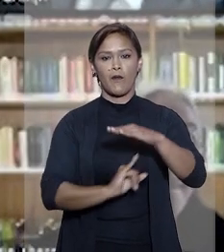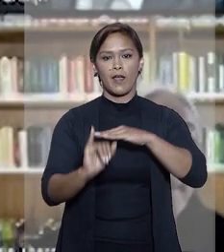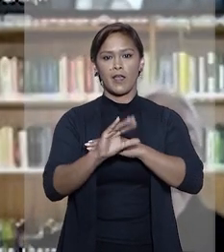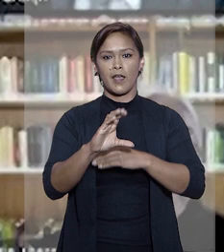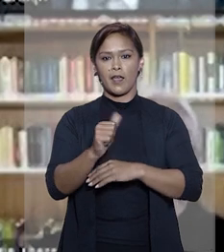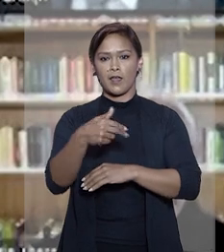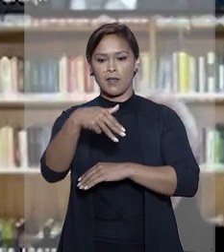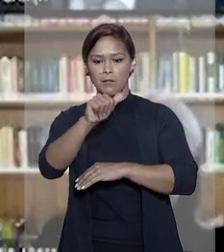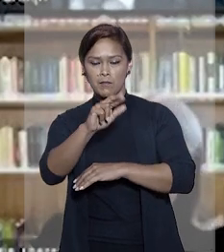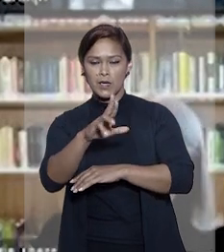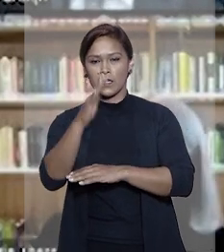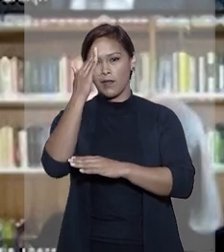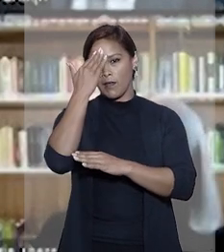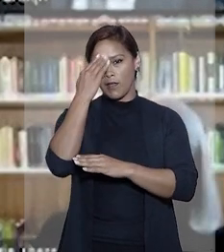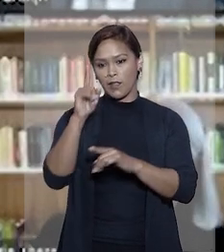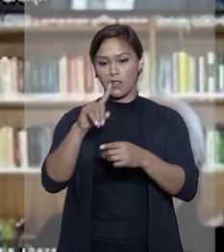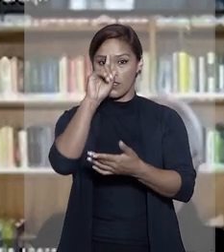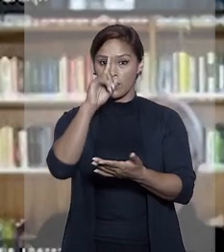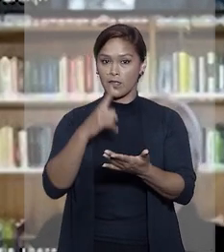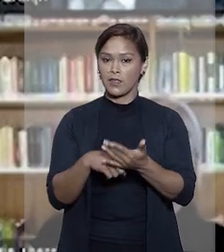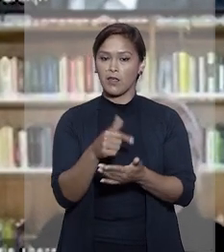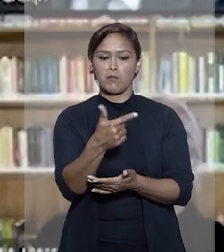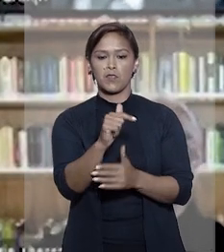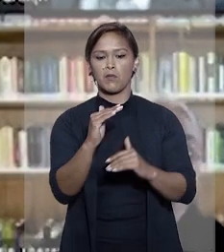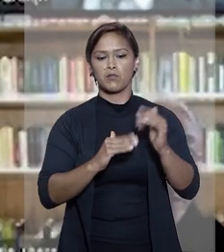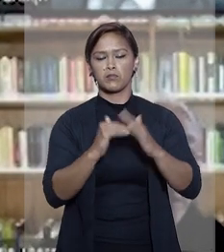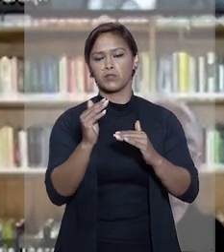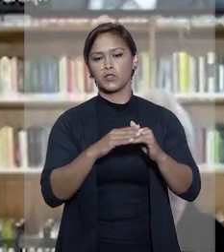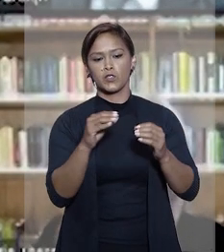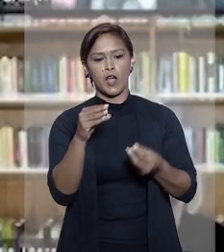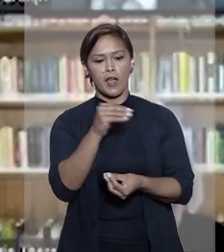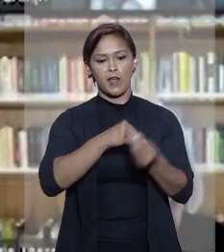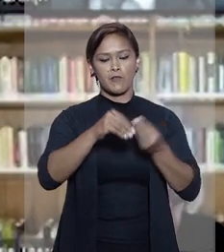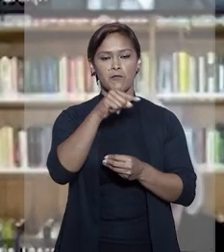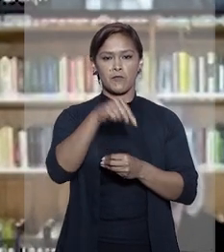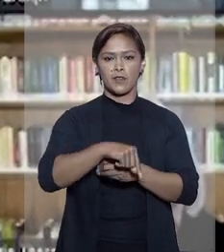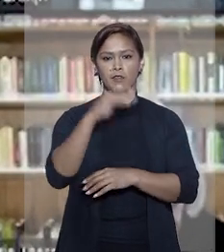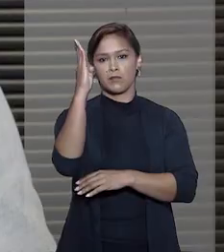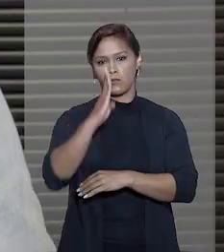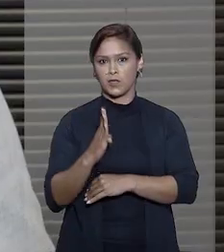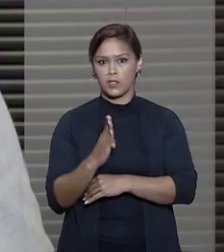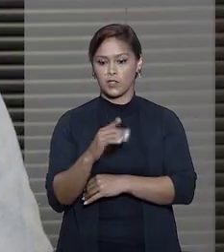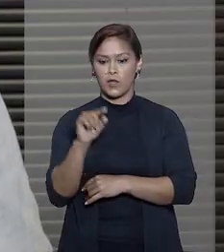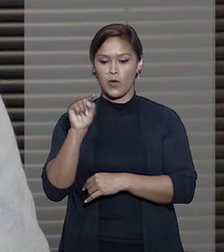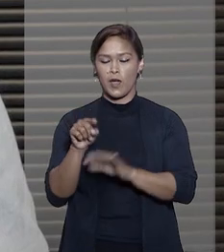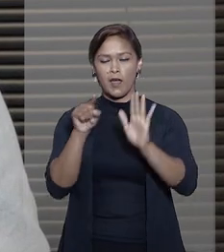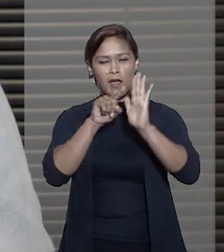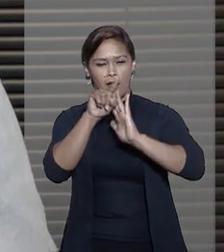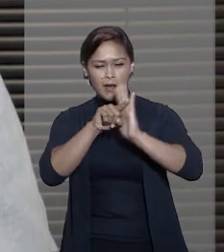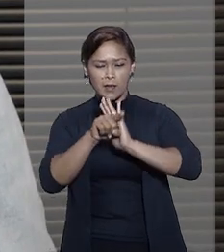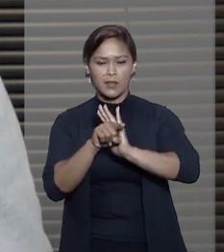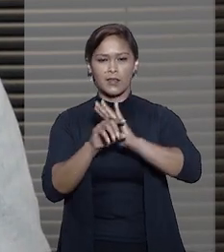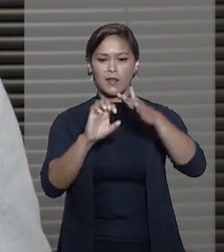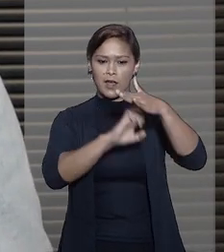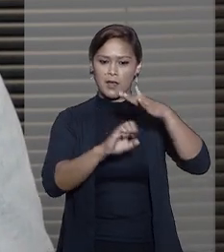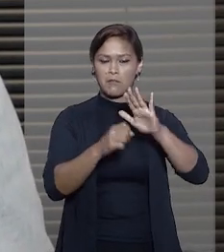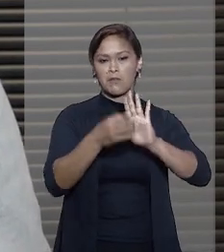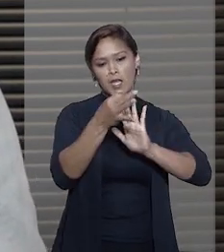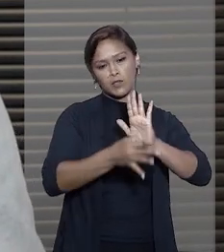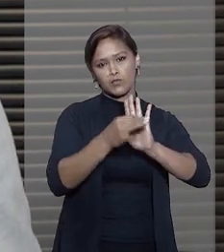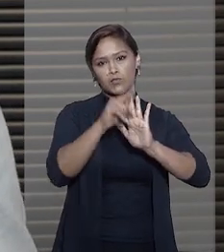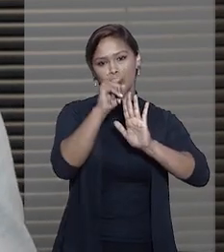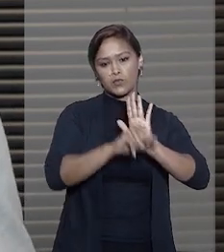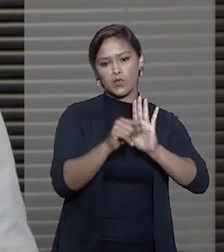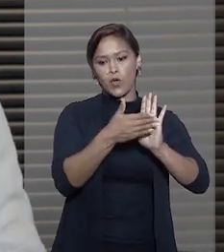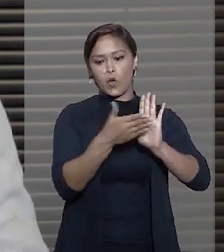Caimã por entender que a decisão não produziria efeitos em território nacional. No caso analisado, a empresa ajuizou a